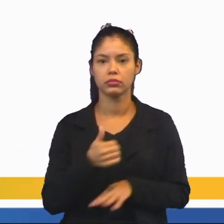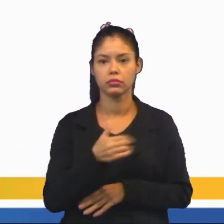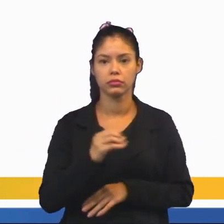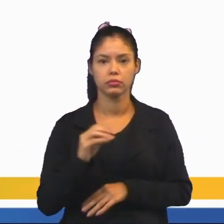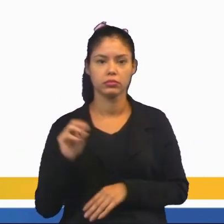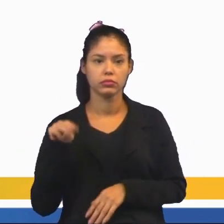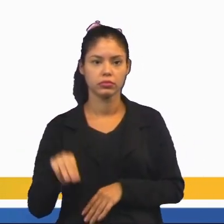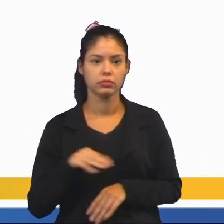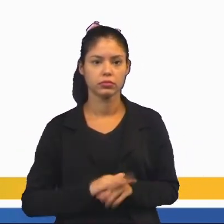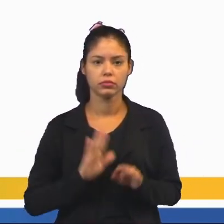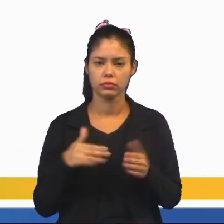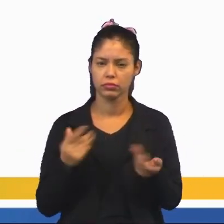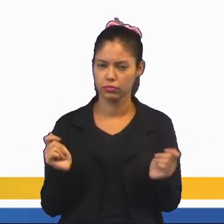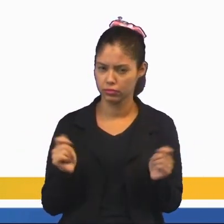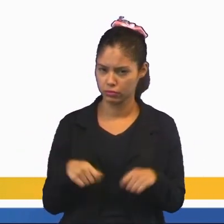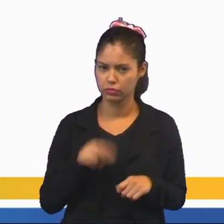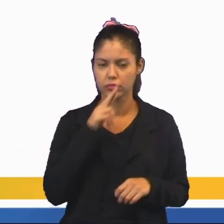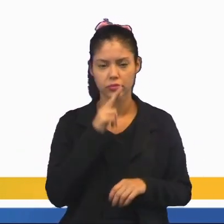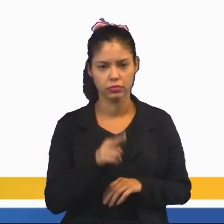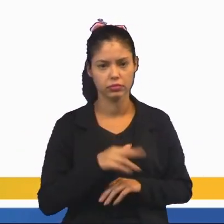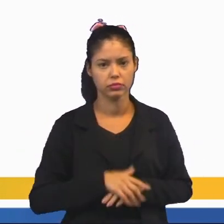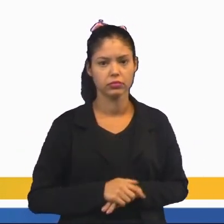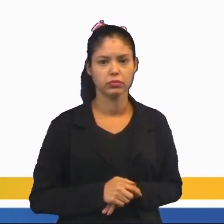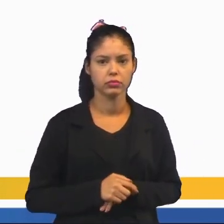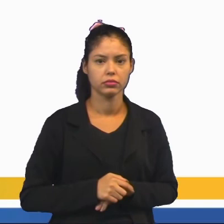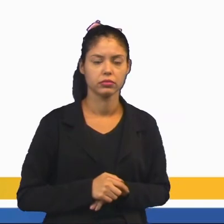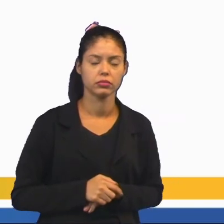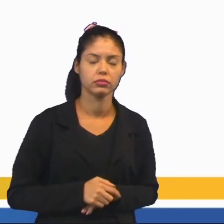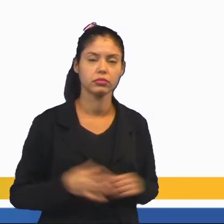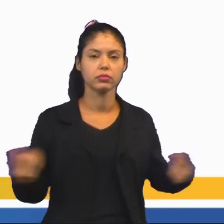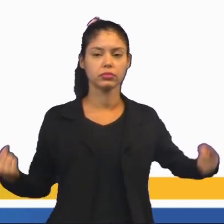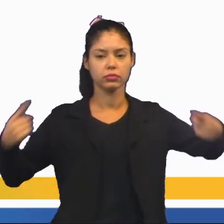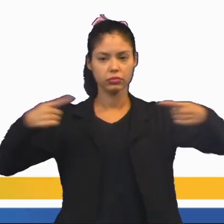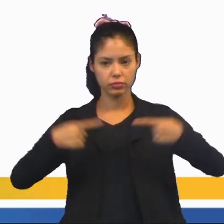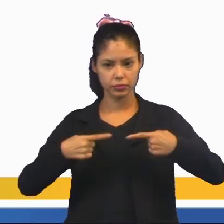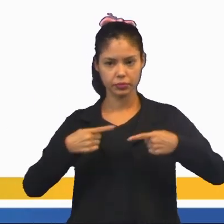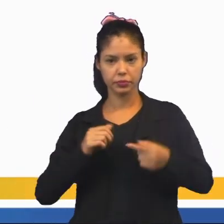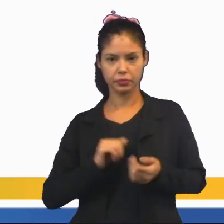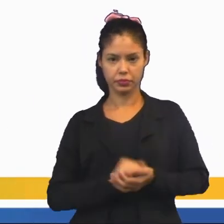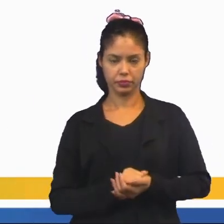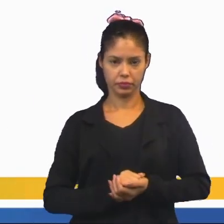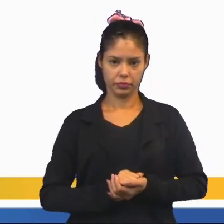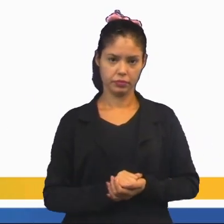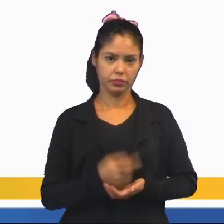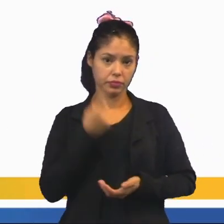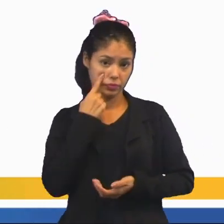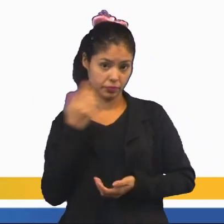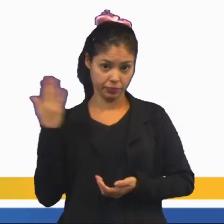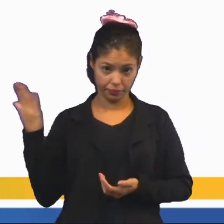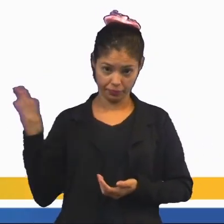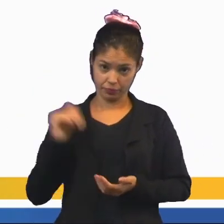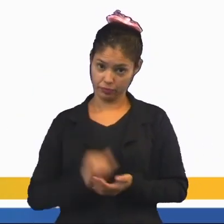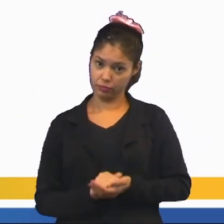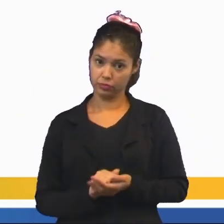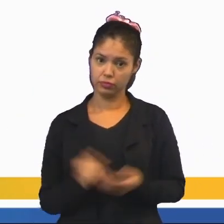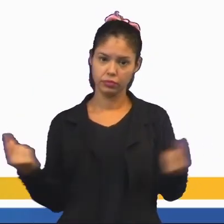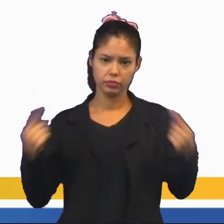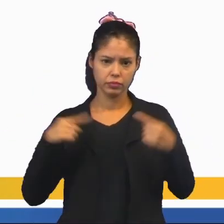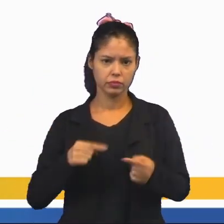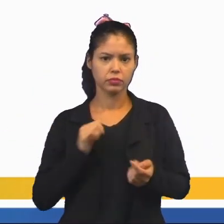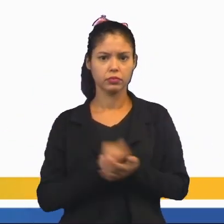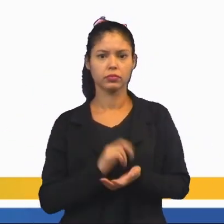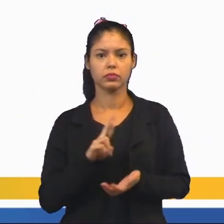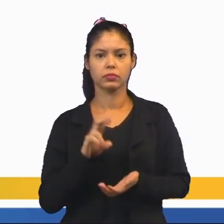corrida de 100 metros. Quais são as possíveis resultados de competições? Observe aí. Em uma